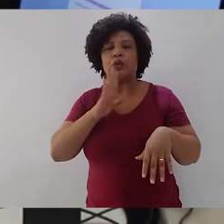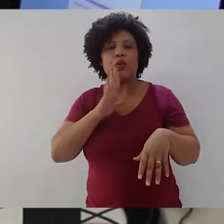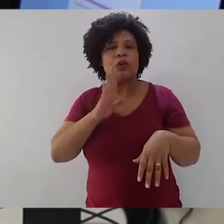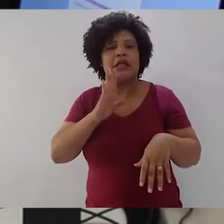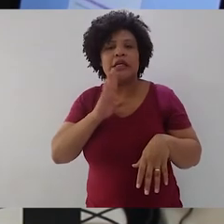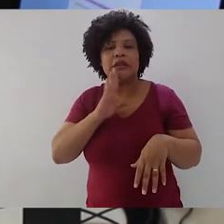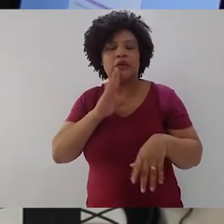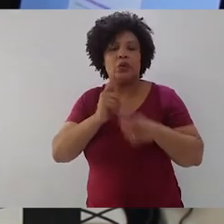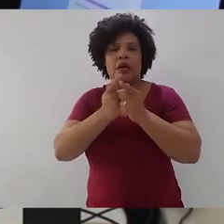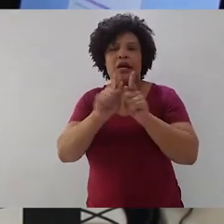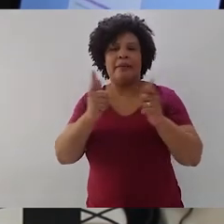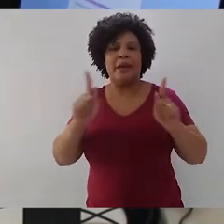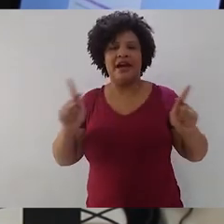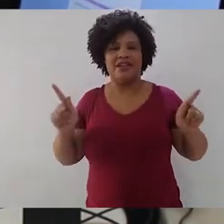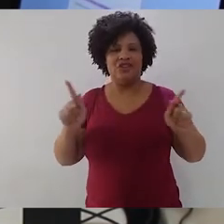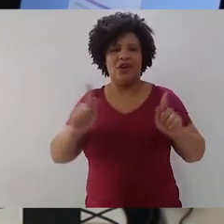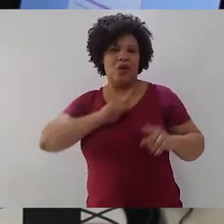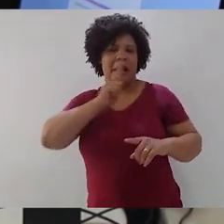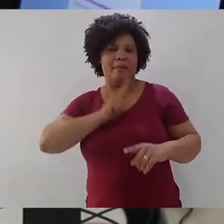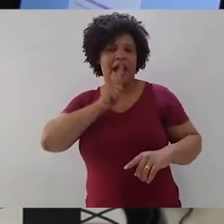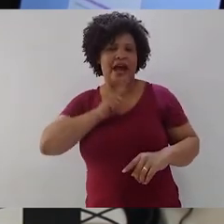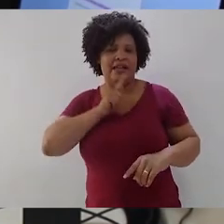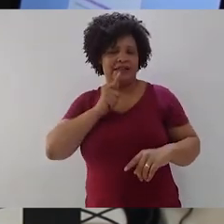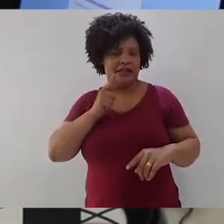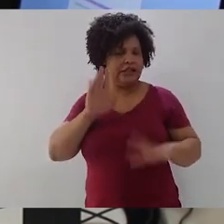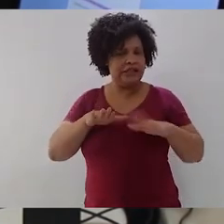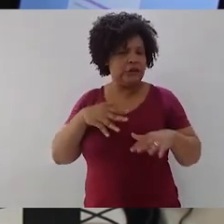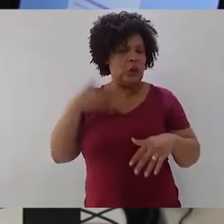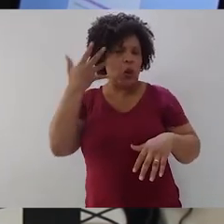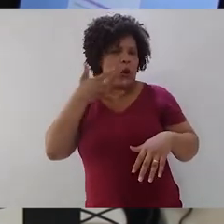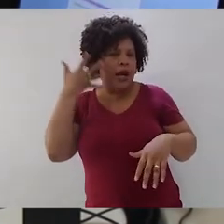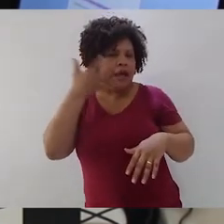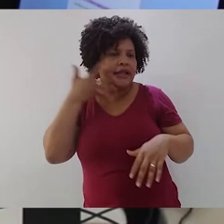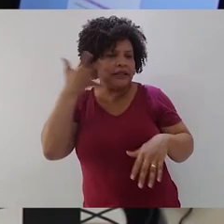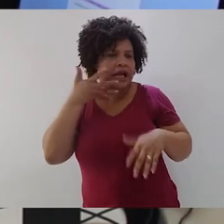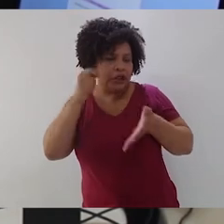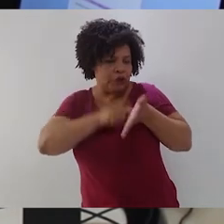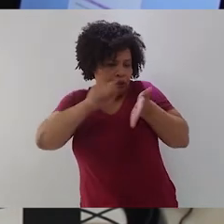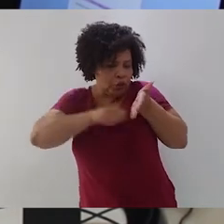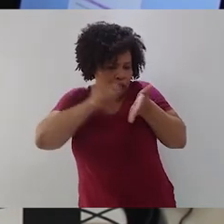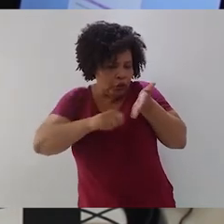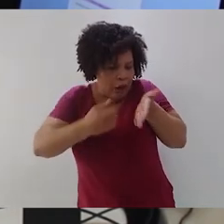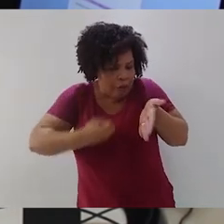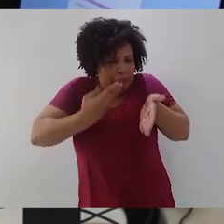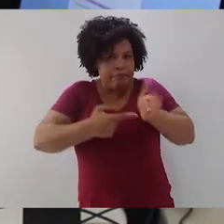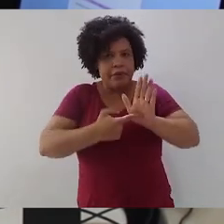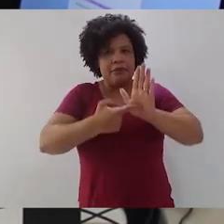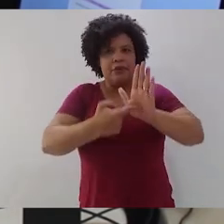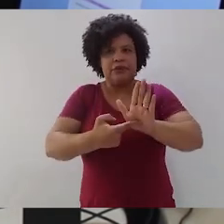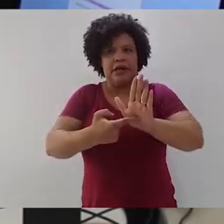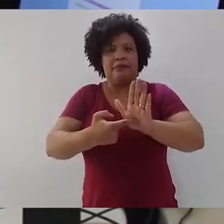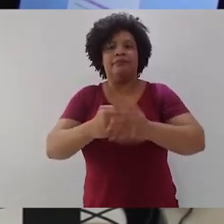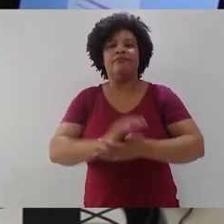preciso de usá-la e outra coisa muito diferente é usar a oralidade como recurso expressivo. As duas coisas coexistem.